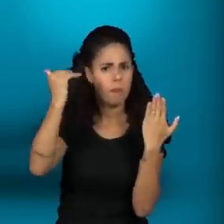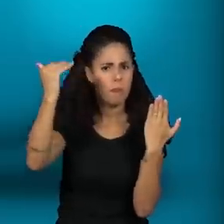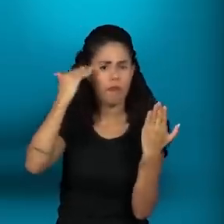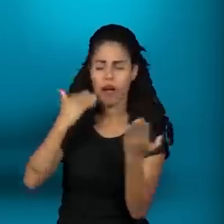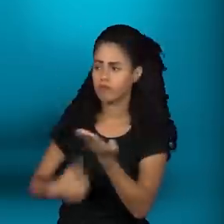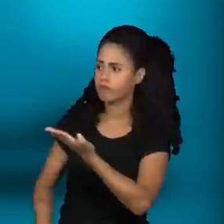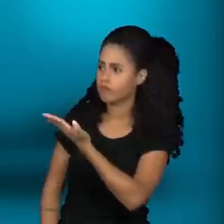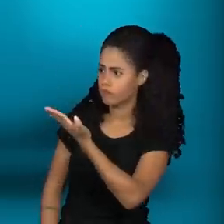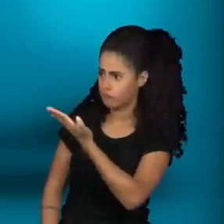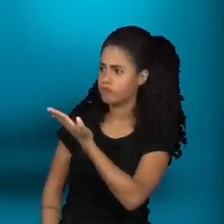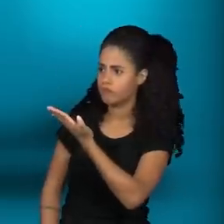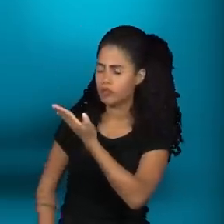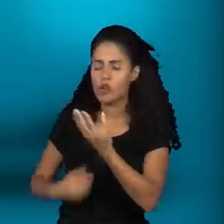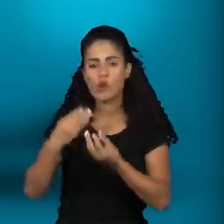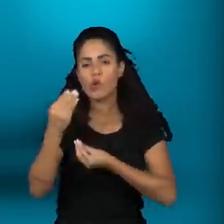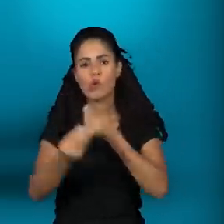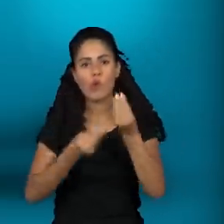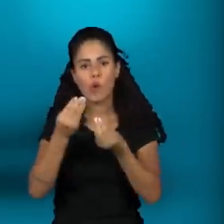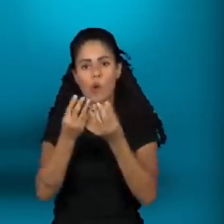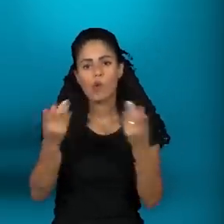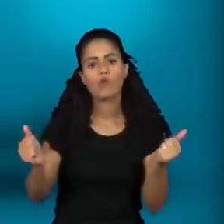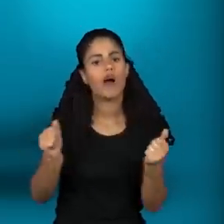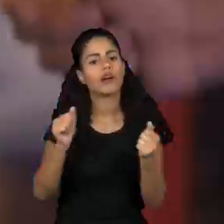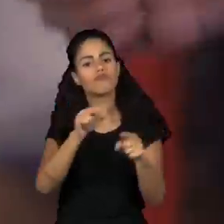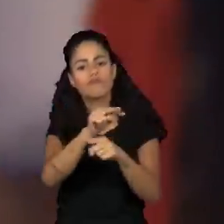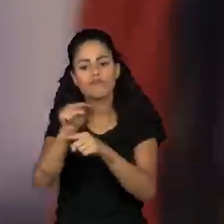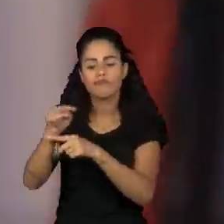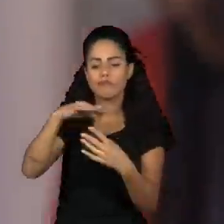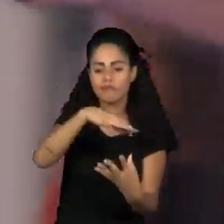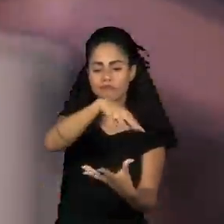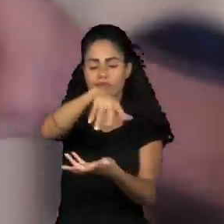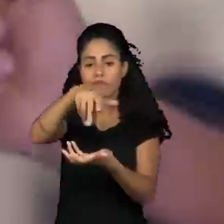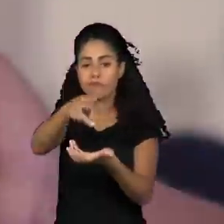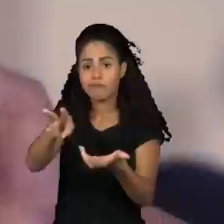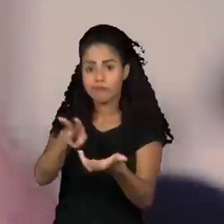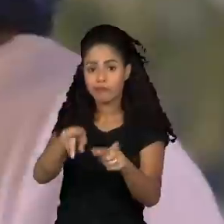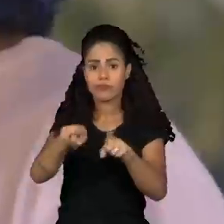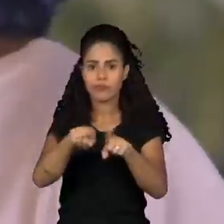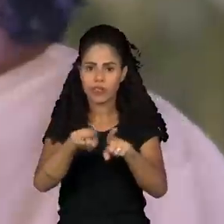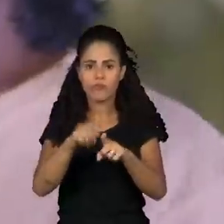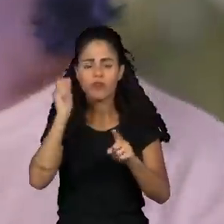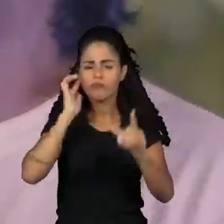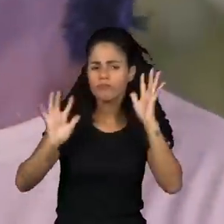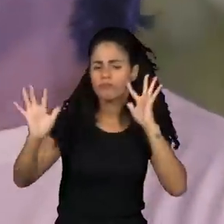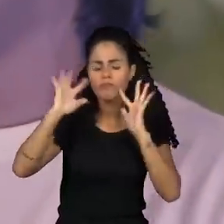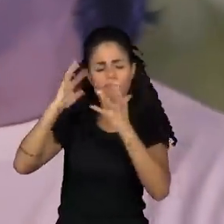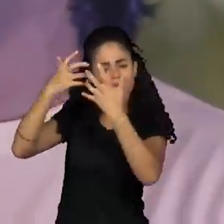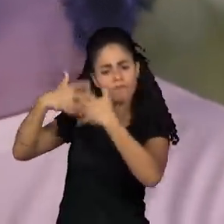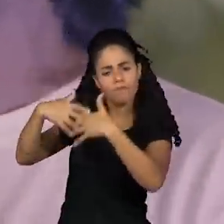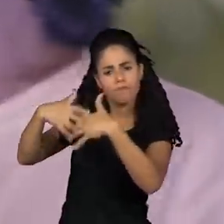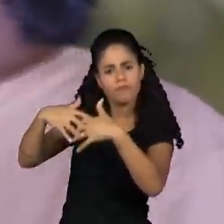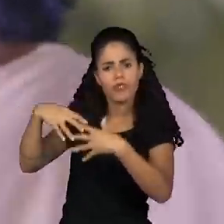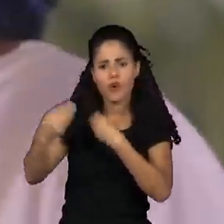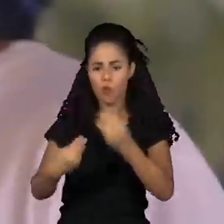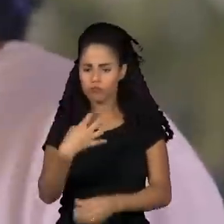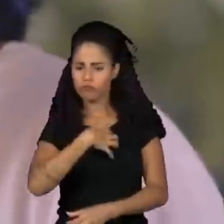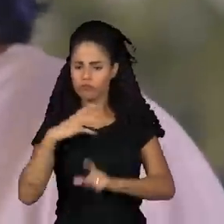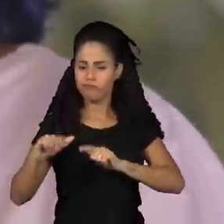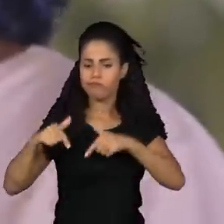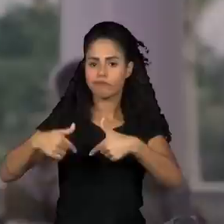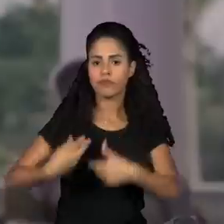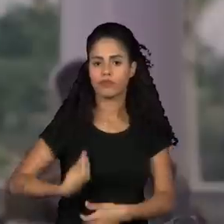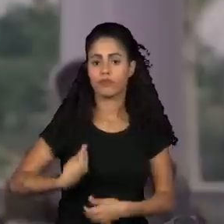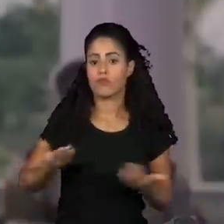Ideias para Adiar o Fim do Mundo, que nos fazem refletir sobre nosso modo de vida.